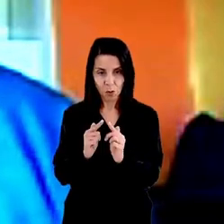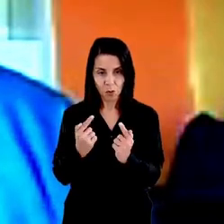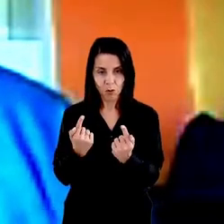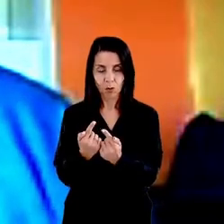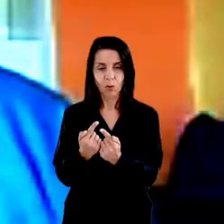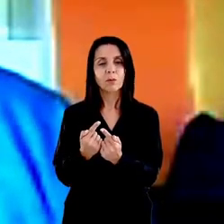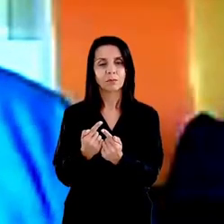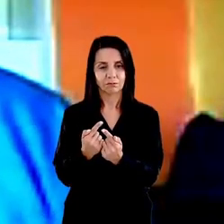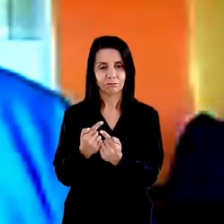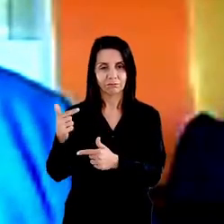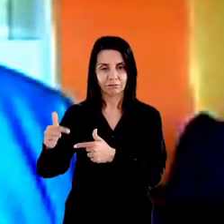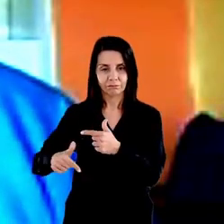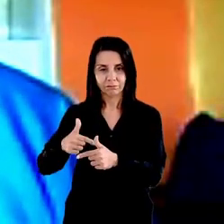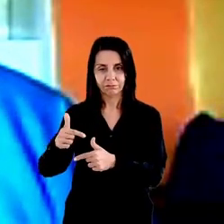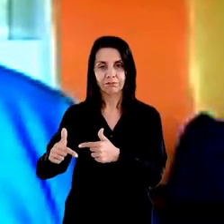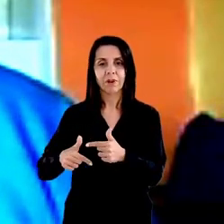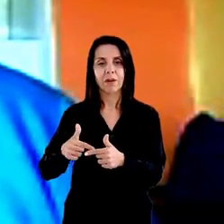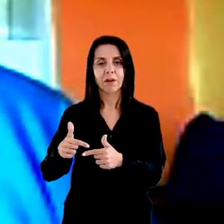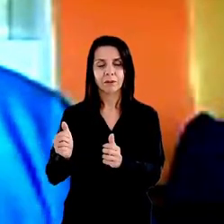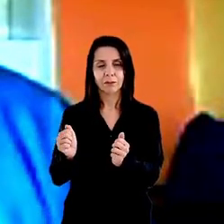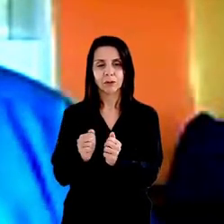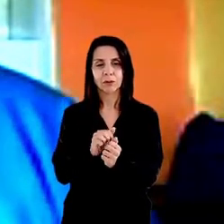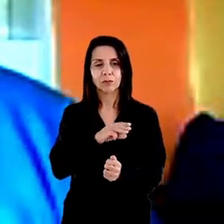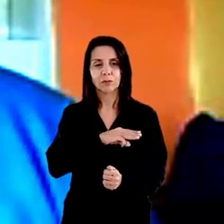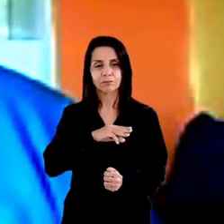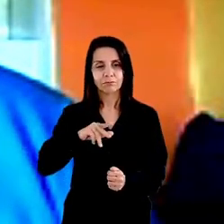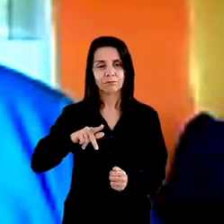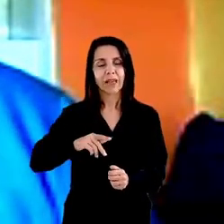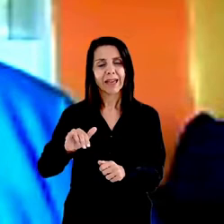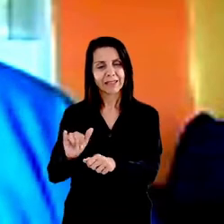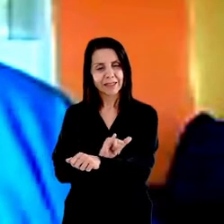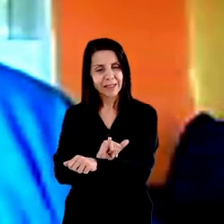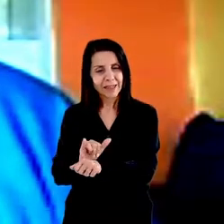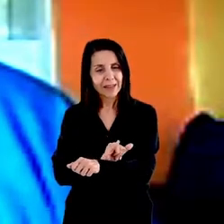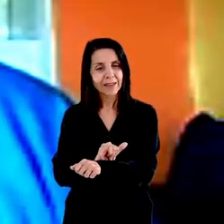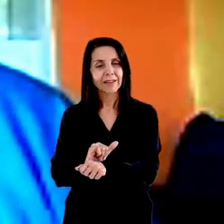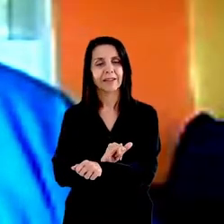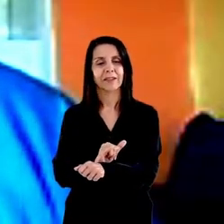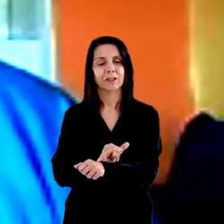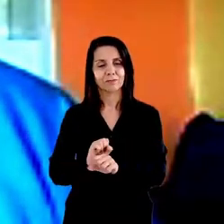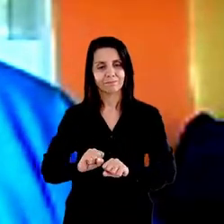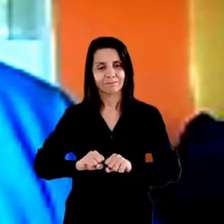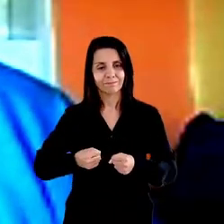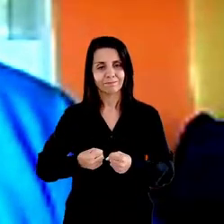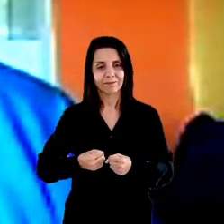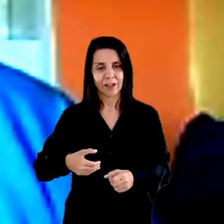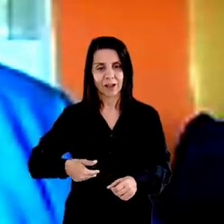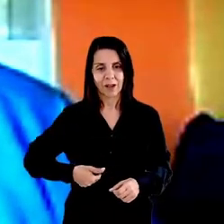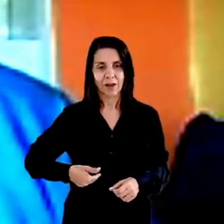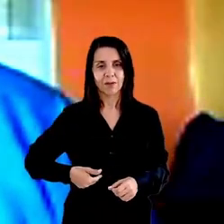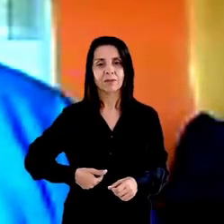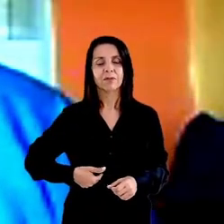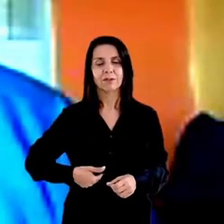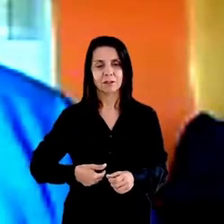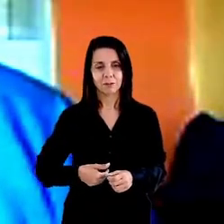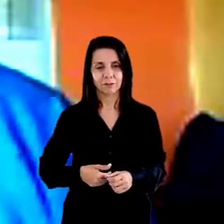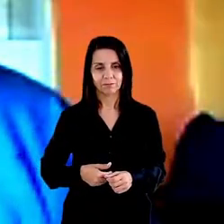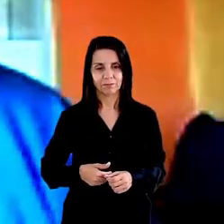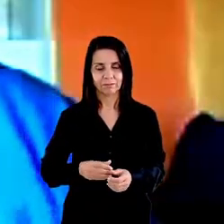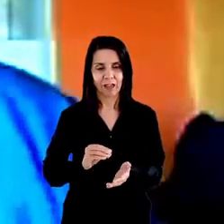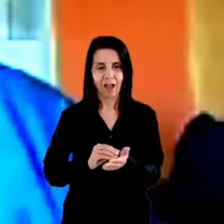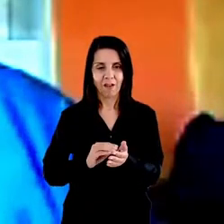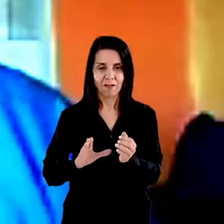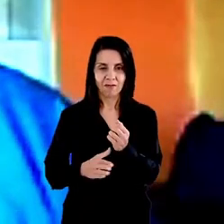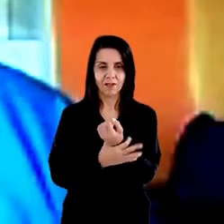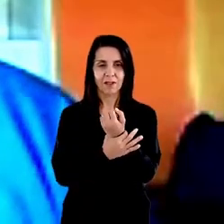pensar pelo Ministério Público que estratégia de enfrentamento à fome e de superação dessa insegurança alimentar. Quando